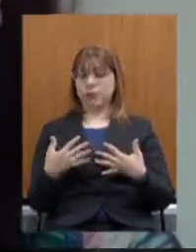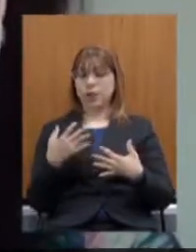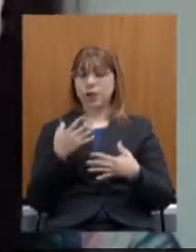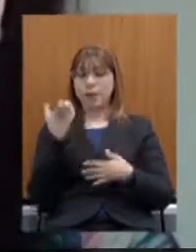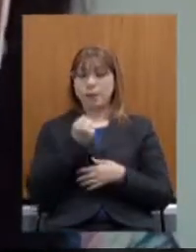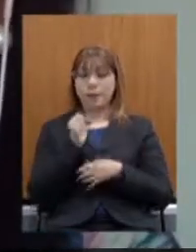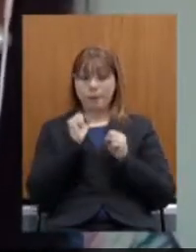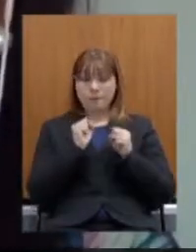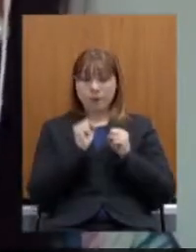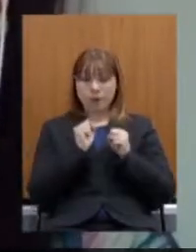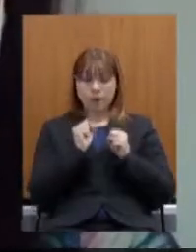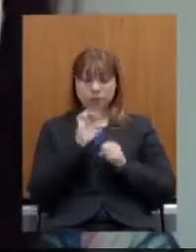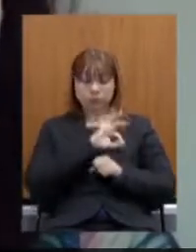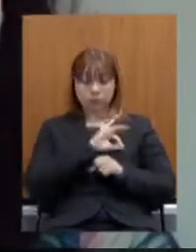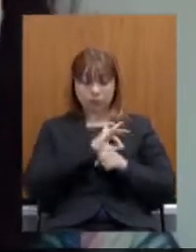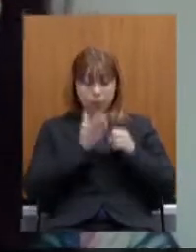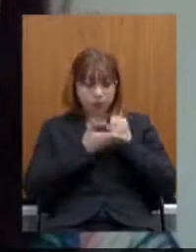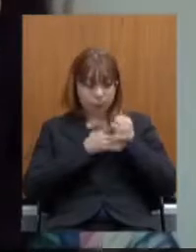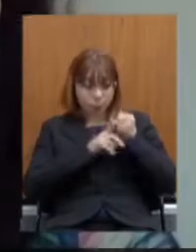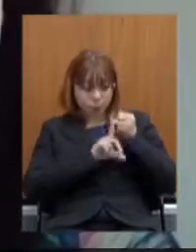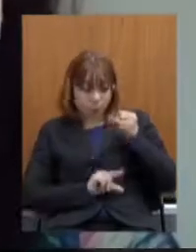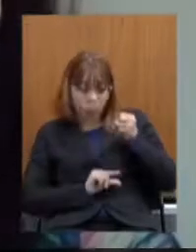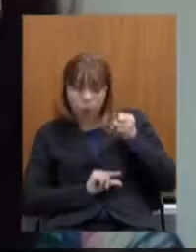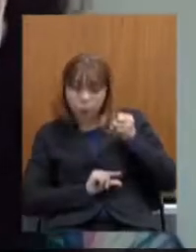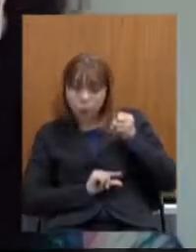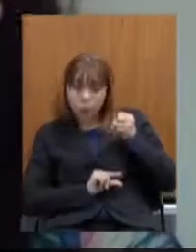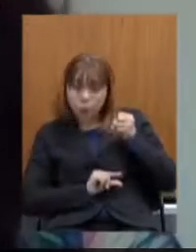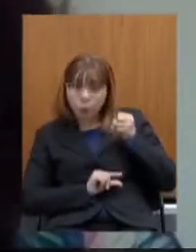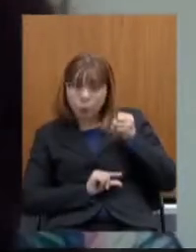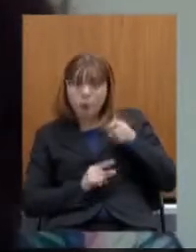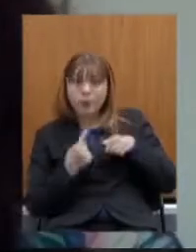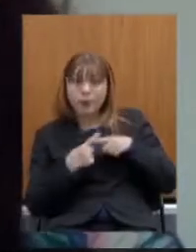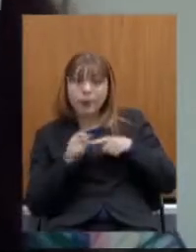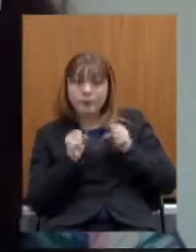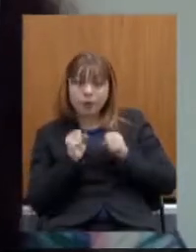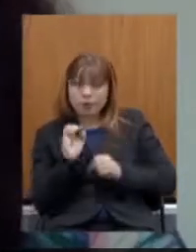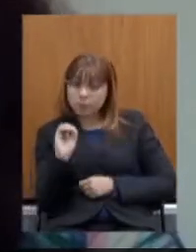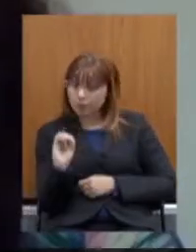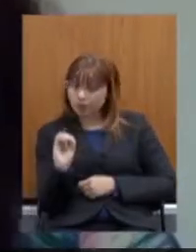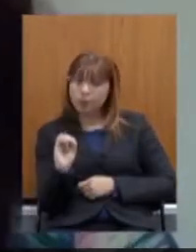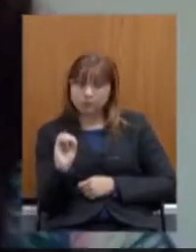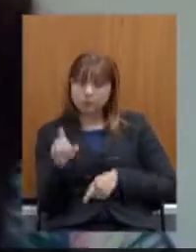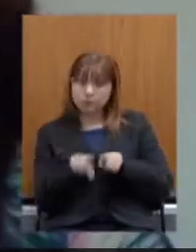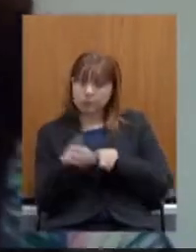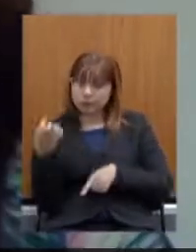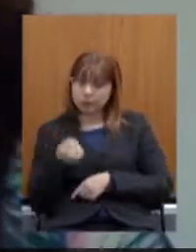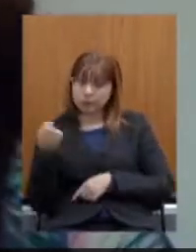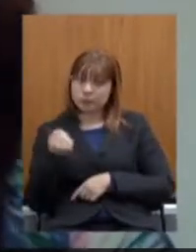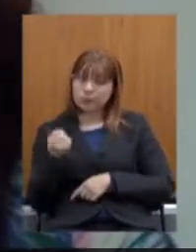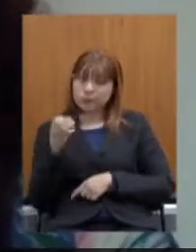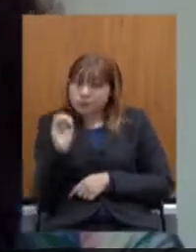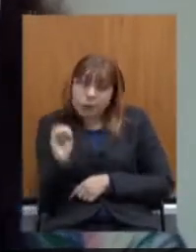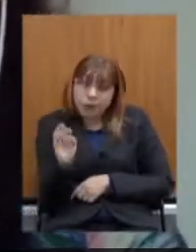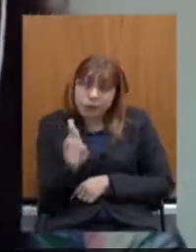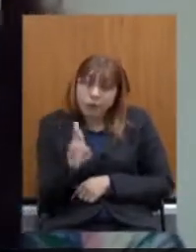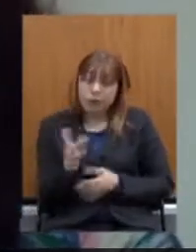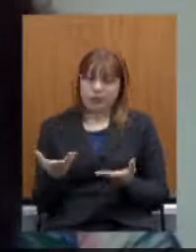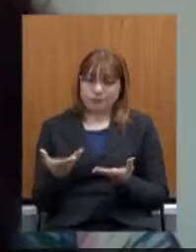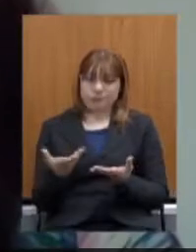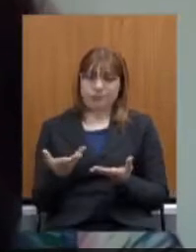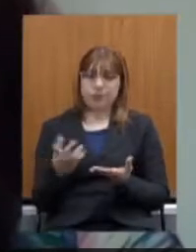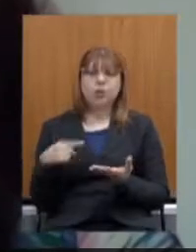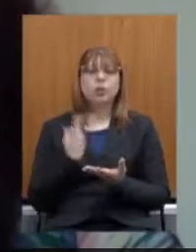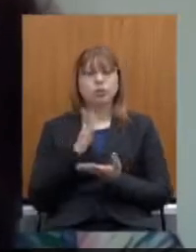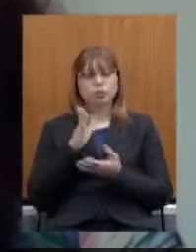Ela pode ser menor que um salário mínimo porque ela pode ser zero. Fizemos algumas simulações de acordo com as